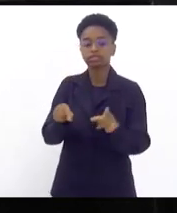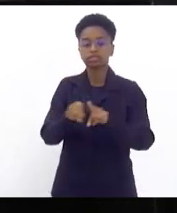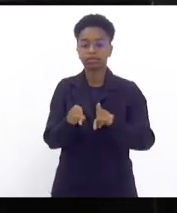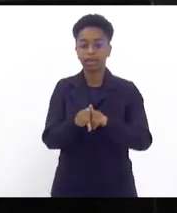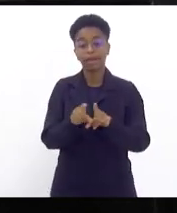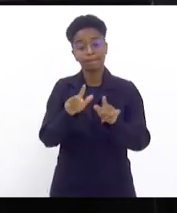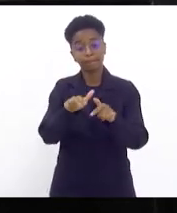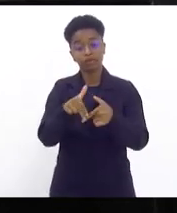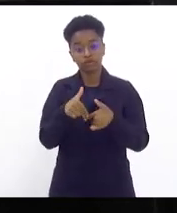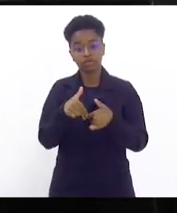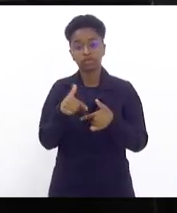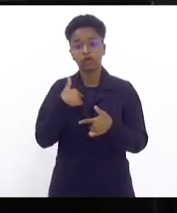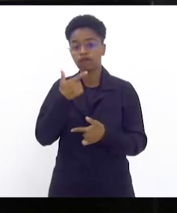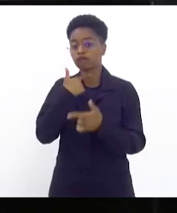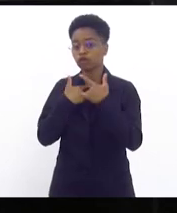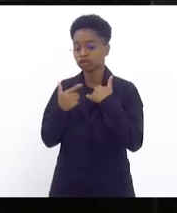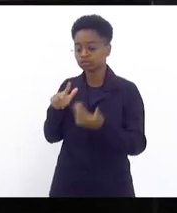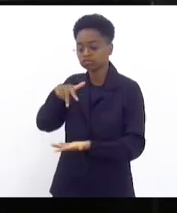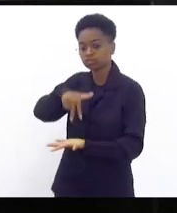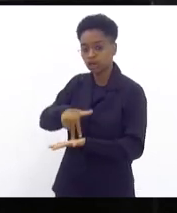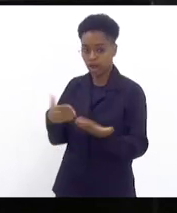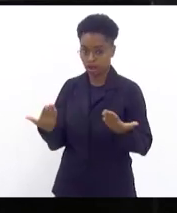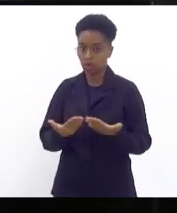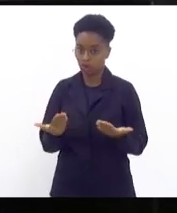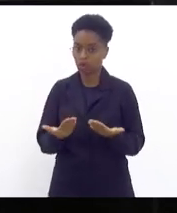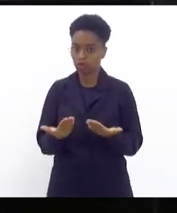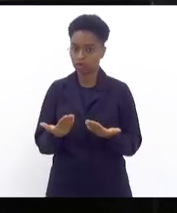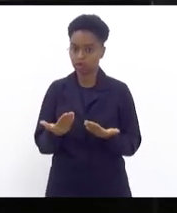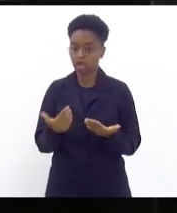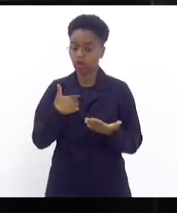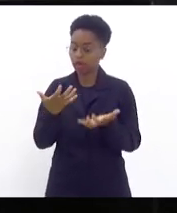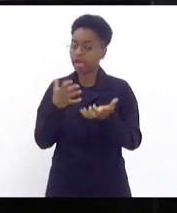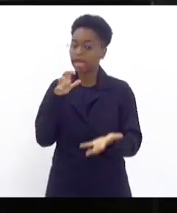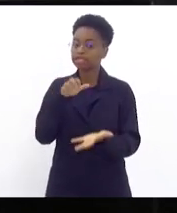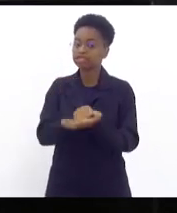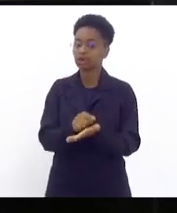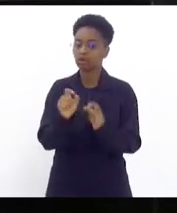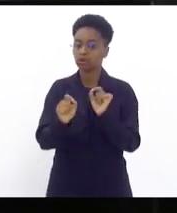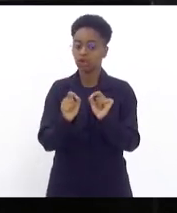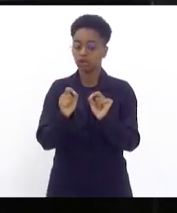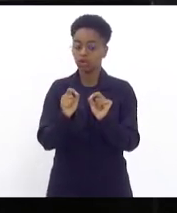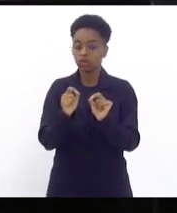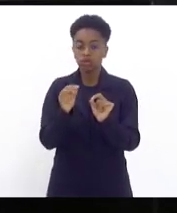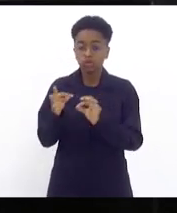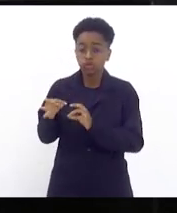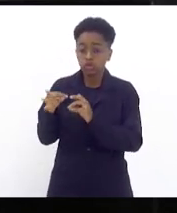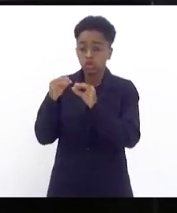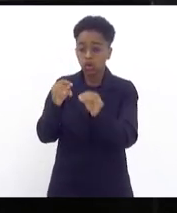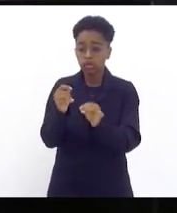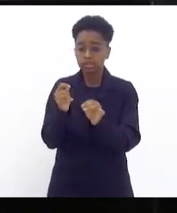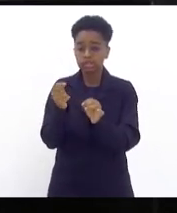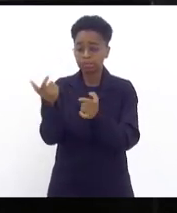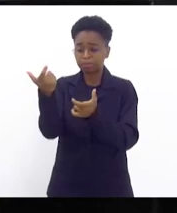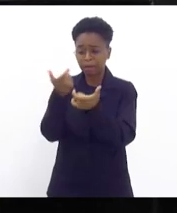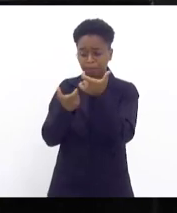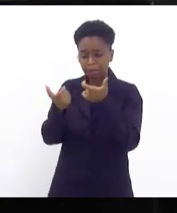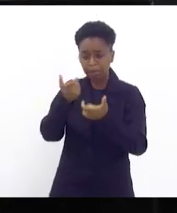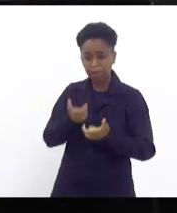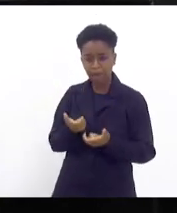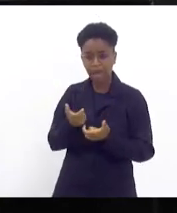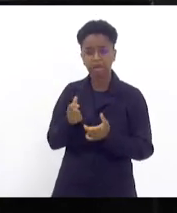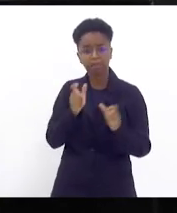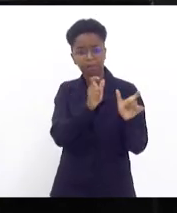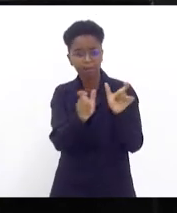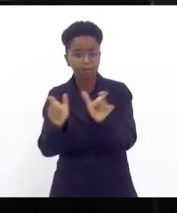questão de subir nesse expediente inicial, para dizer que todas as críticas que a gente fez e que a gente